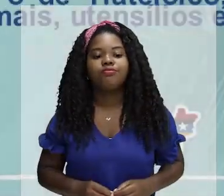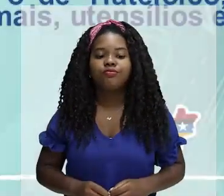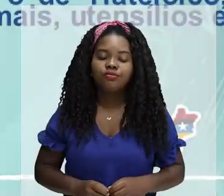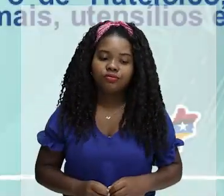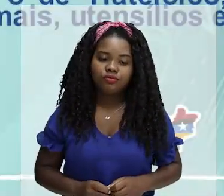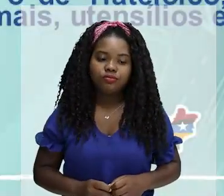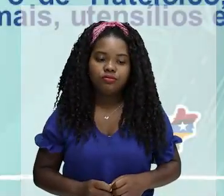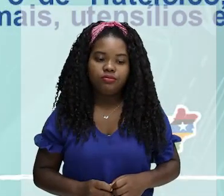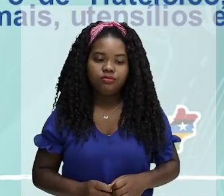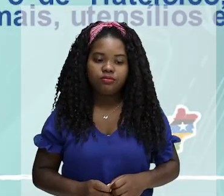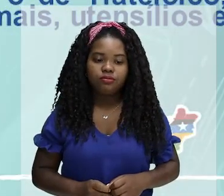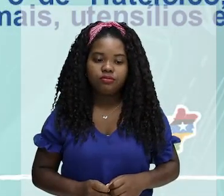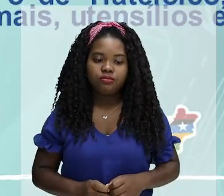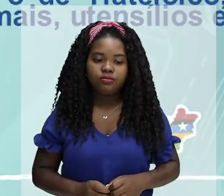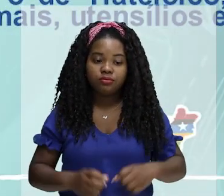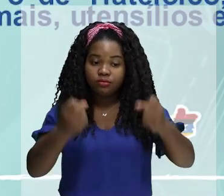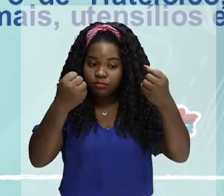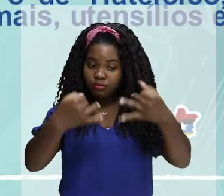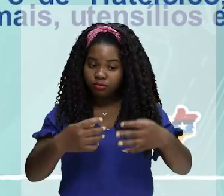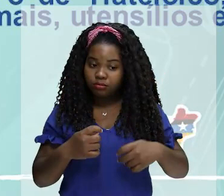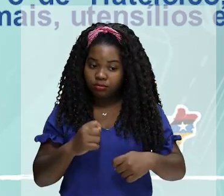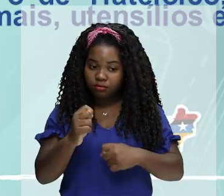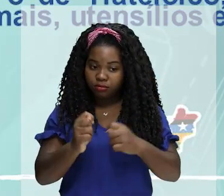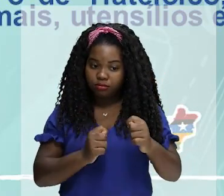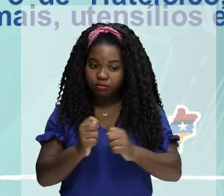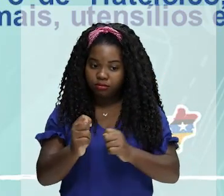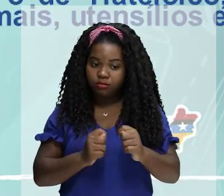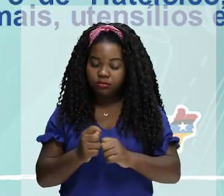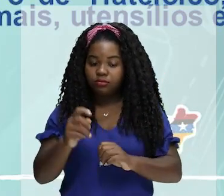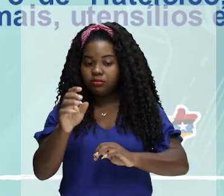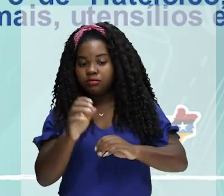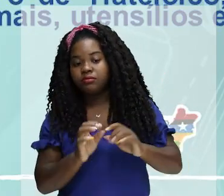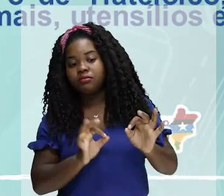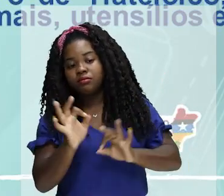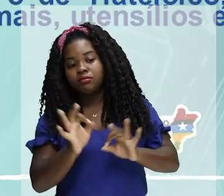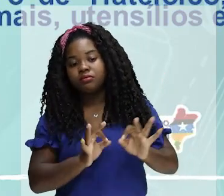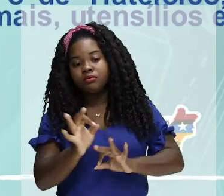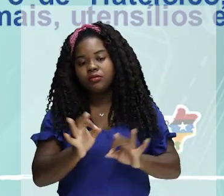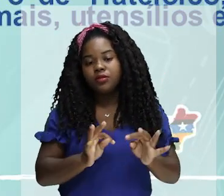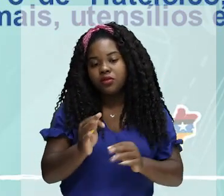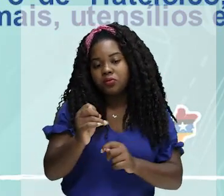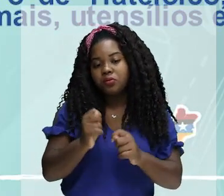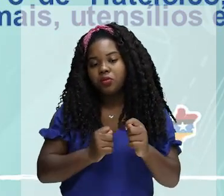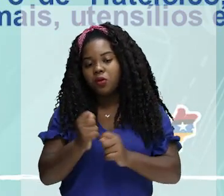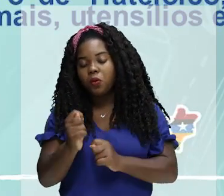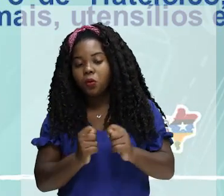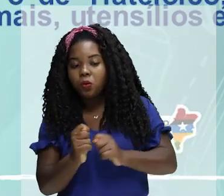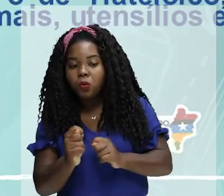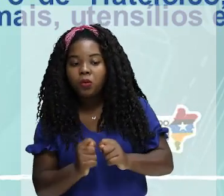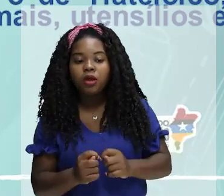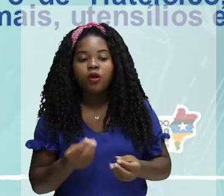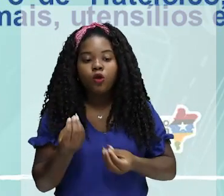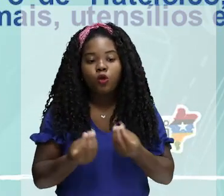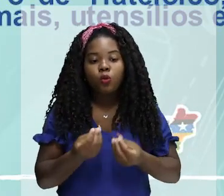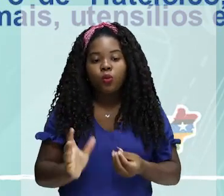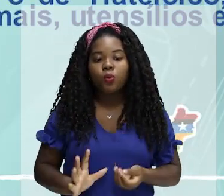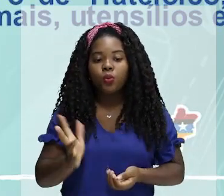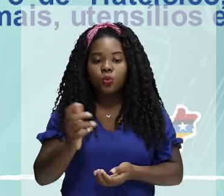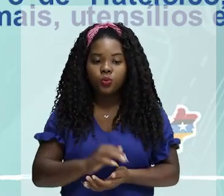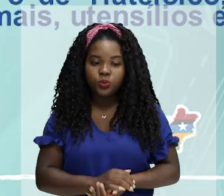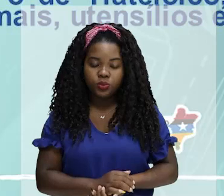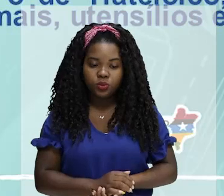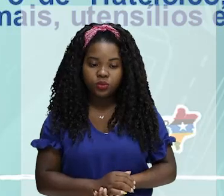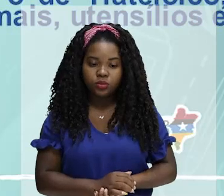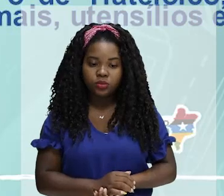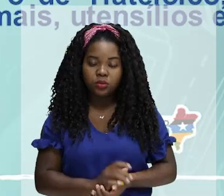Quando você fala da economia, da organização econômica dos aztecas, o que